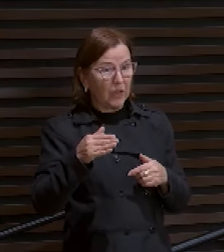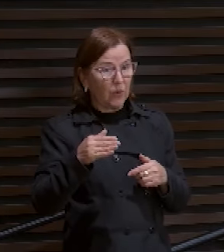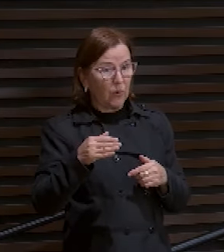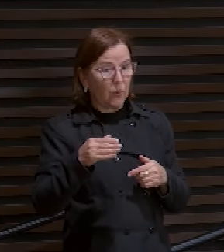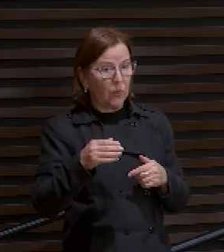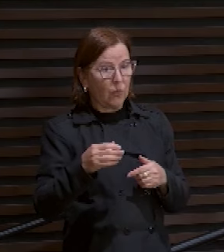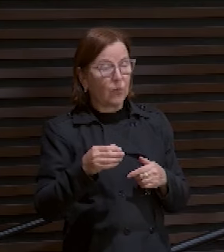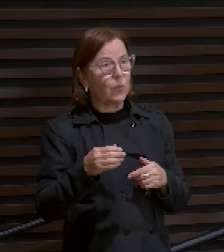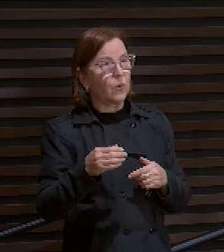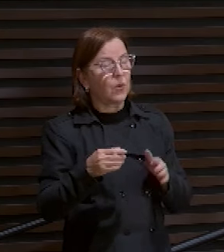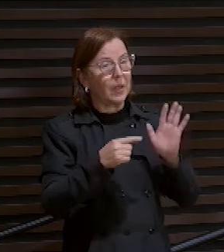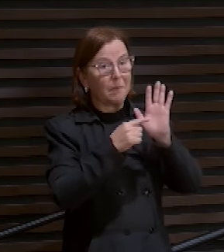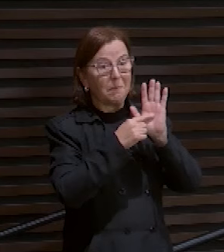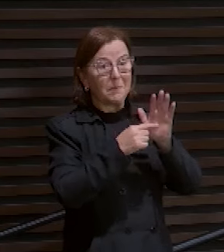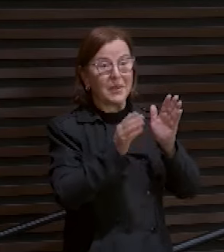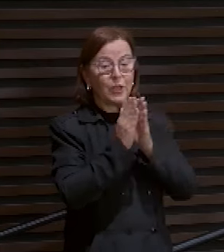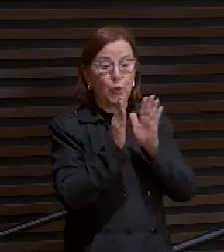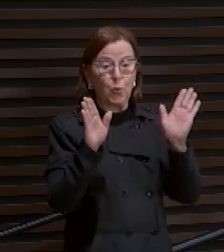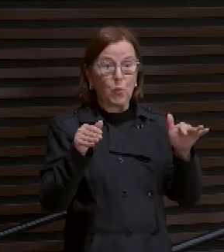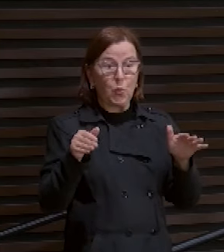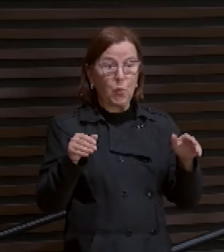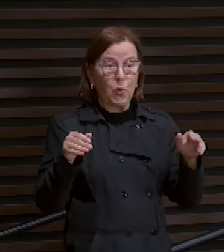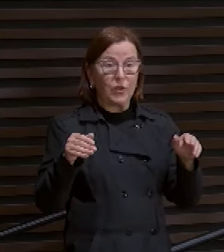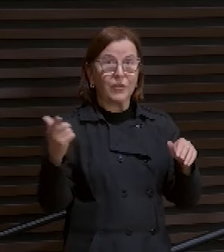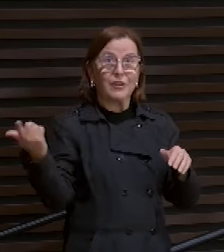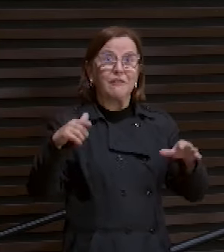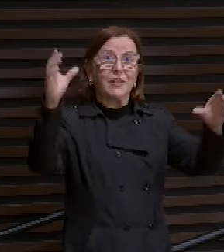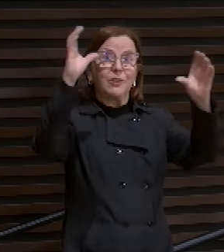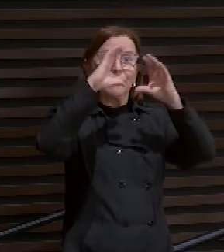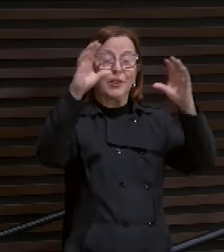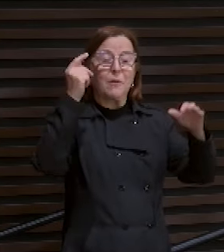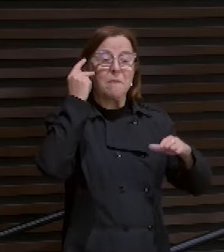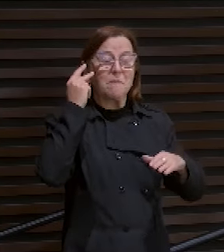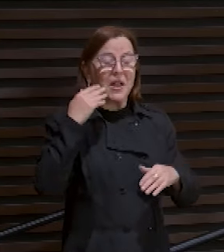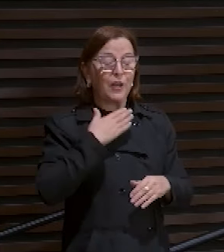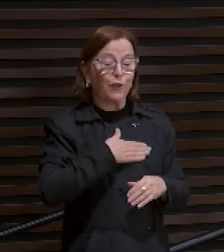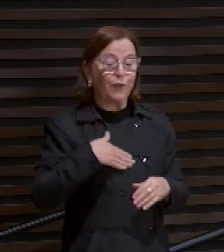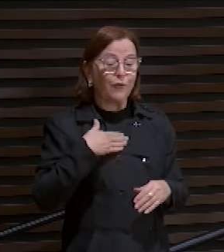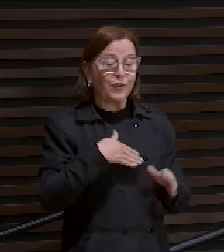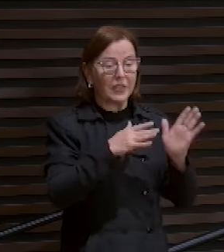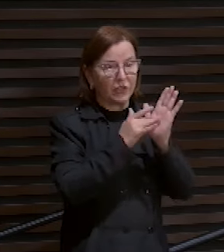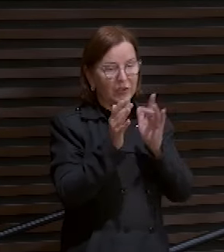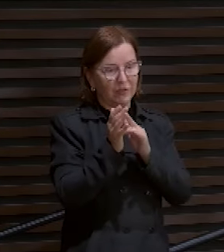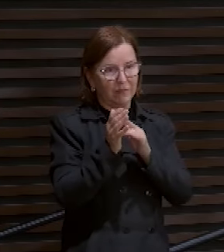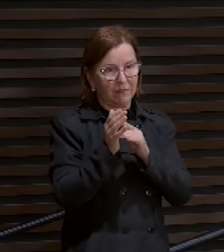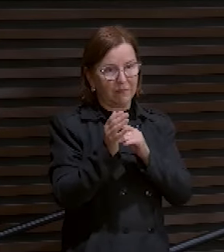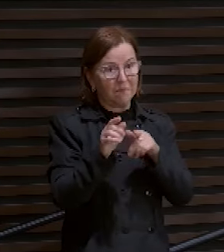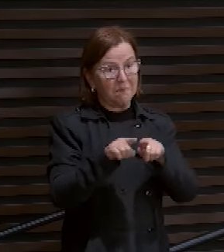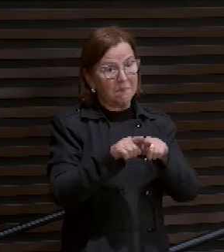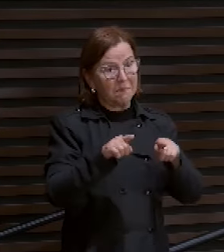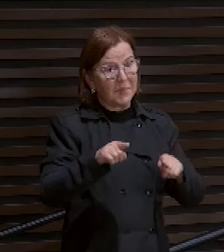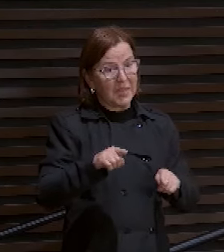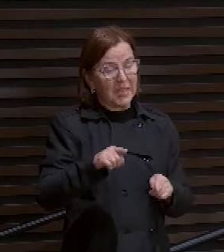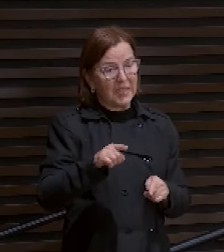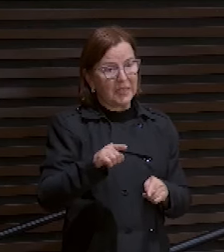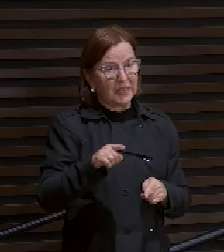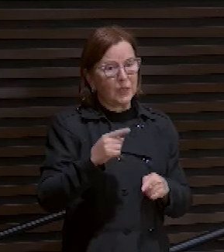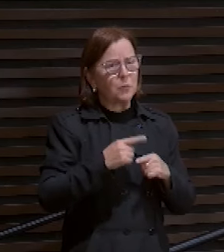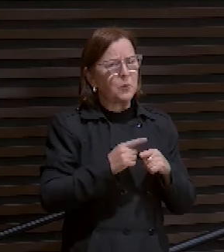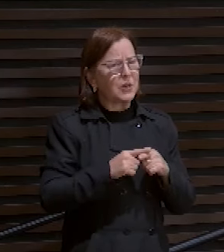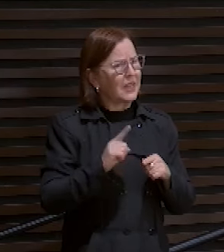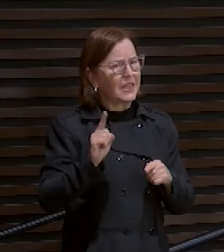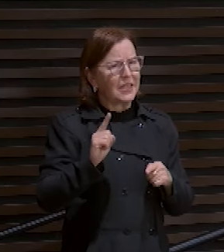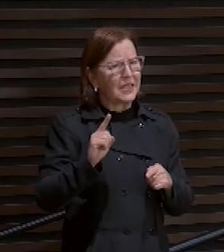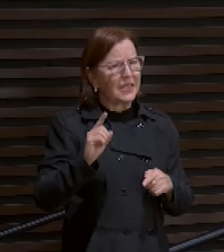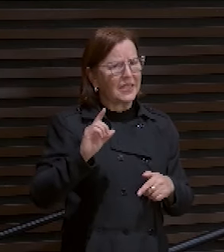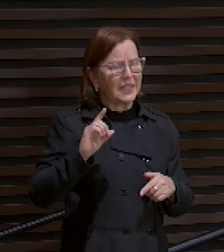olhando esse texto, eu falo, por que Deus não desceu para confortar o filho? Se Deus desce, ele fala, filho,